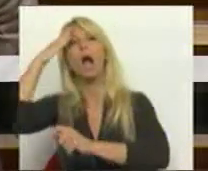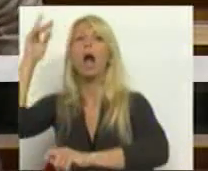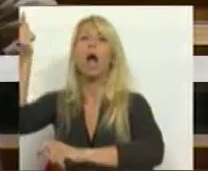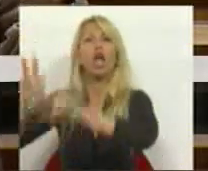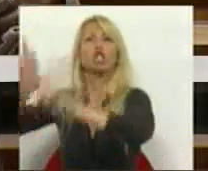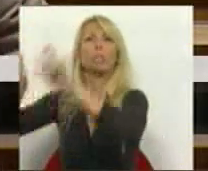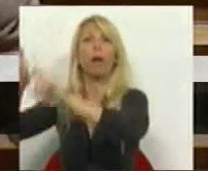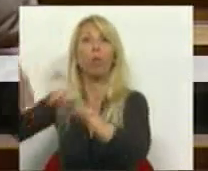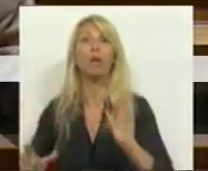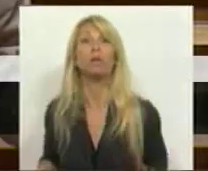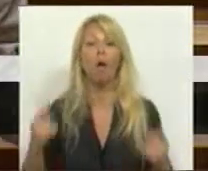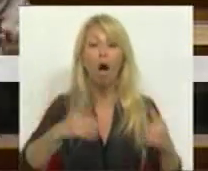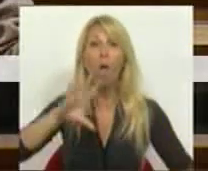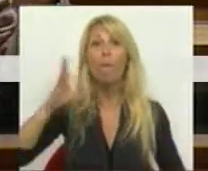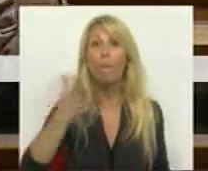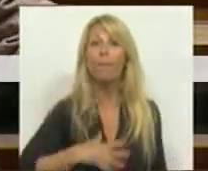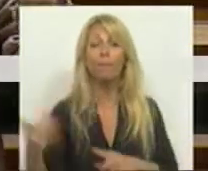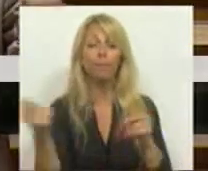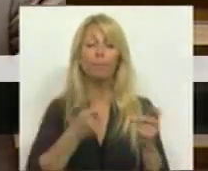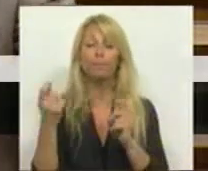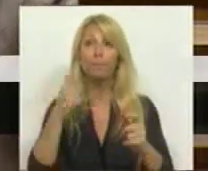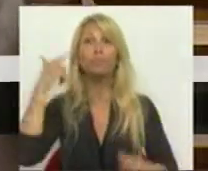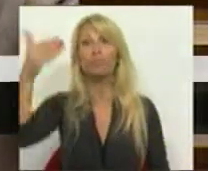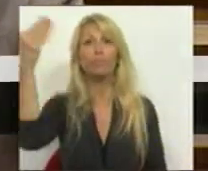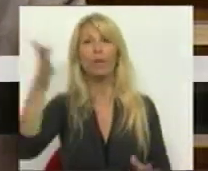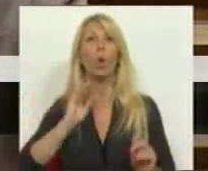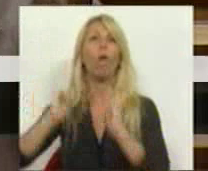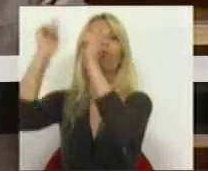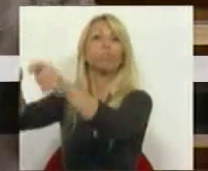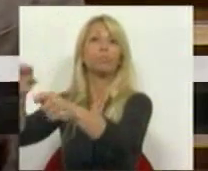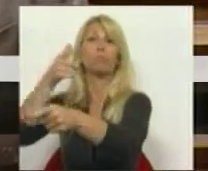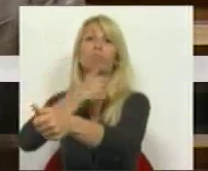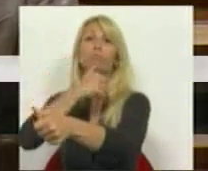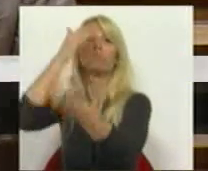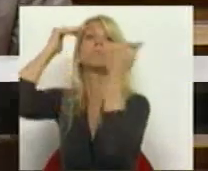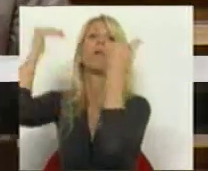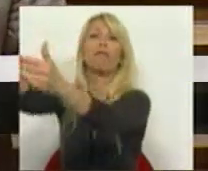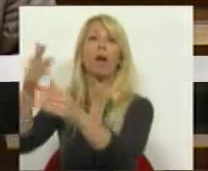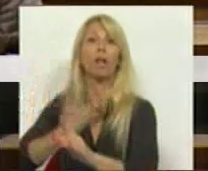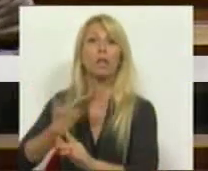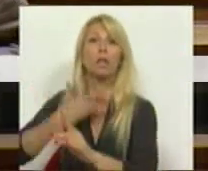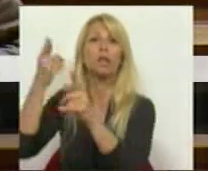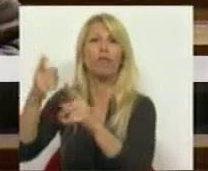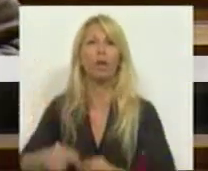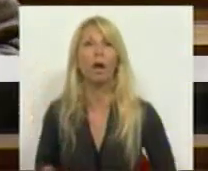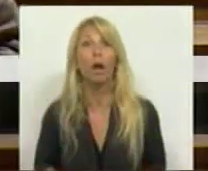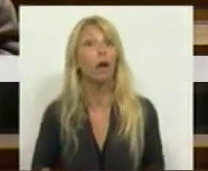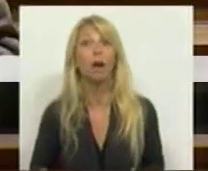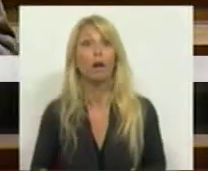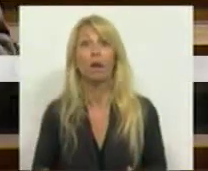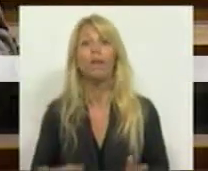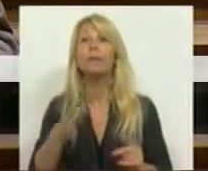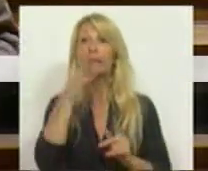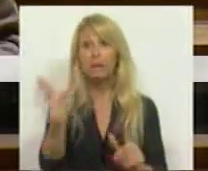discutir o seu futuro e não o coloca na mão daqueles que especularam sobre a sua dívida. Mas dizer também com